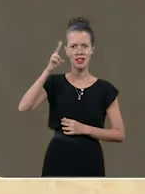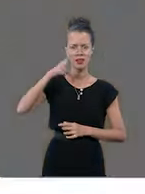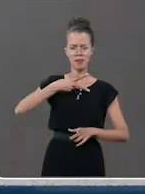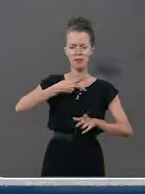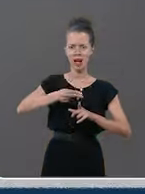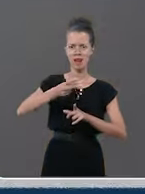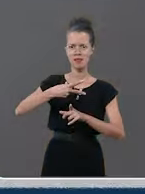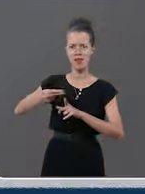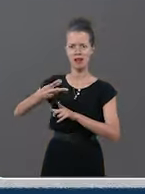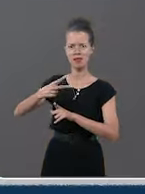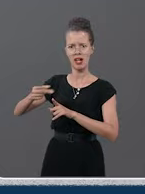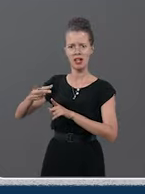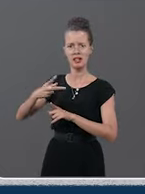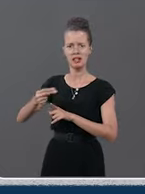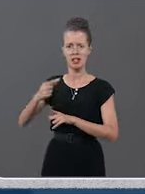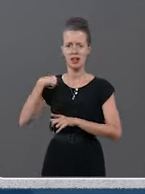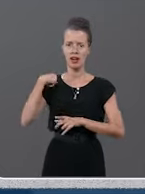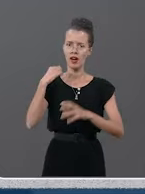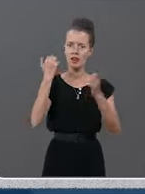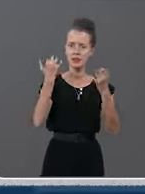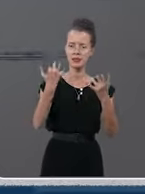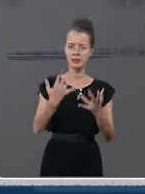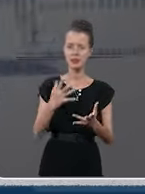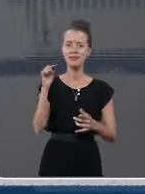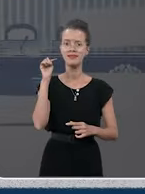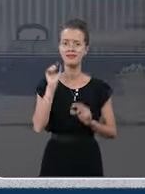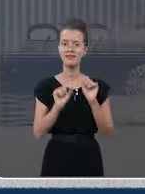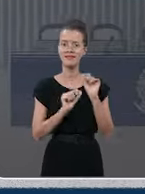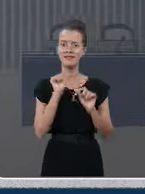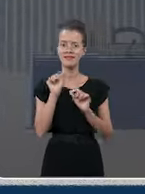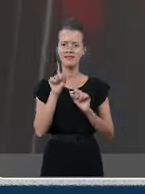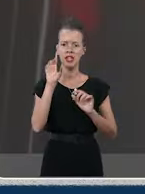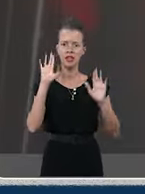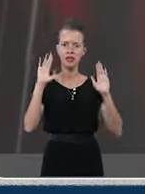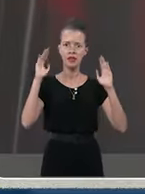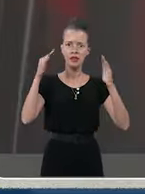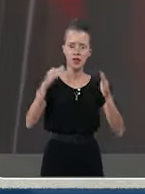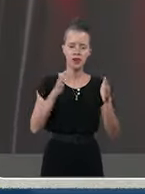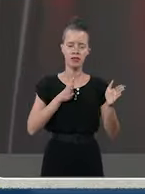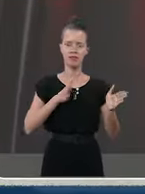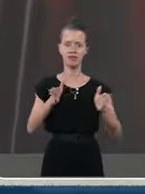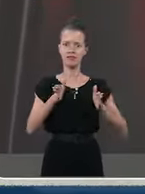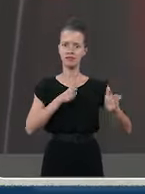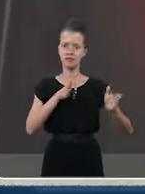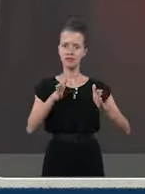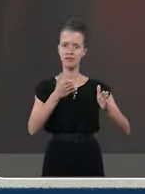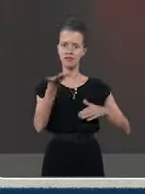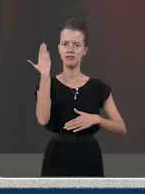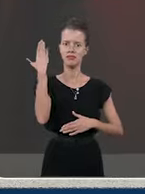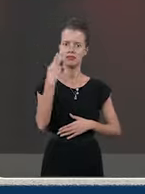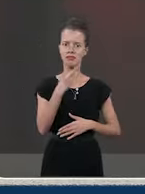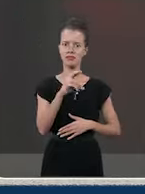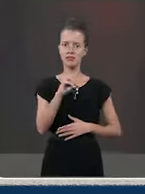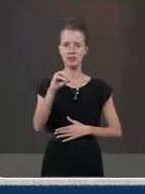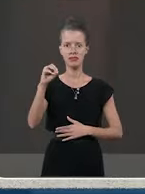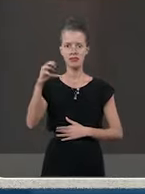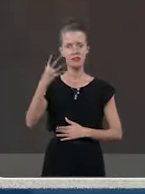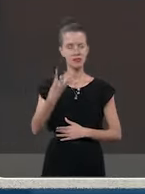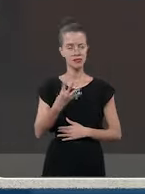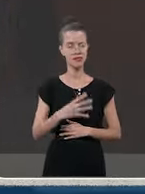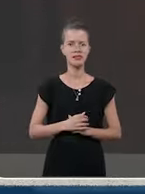Nesse histórico vitorioso, do qual faço esse relato, destaco o foco à acessibilidade